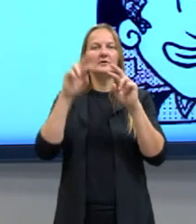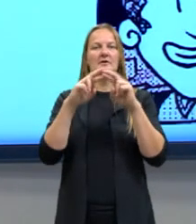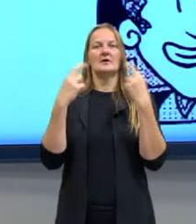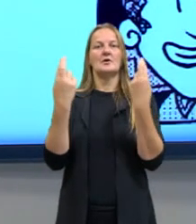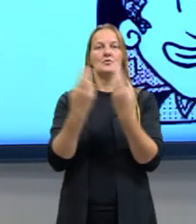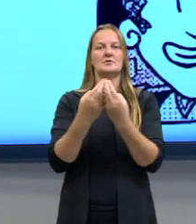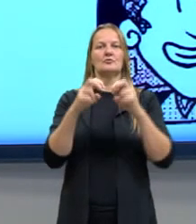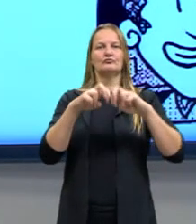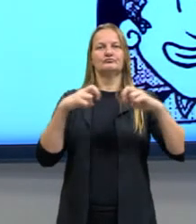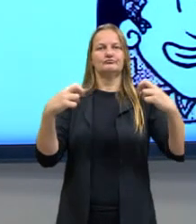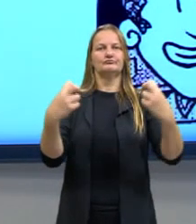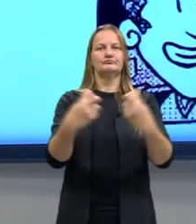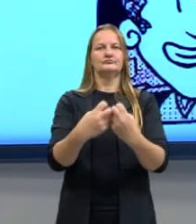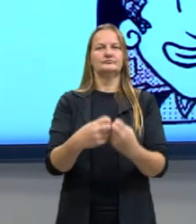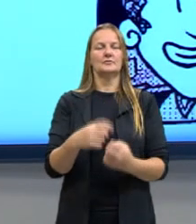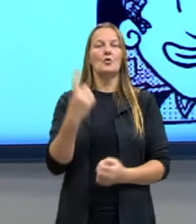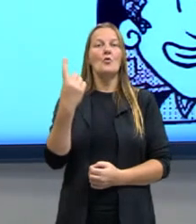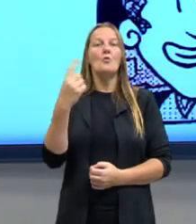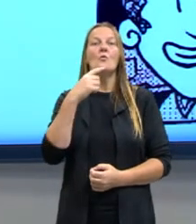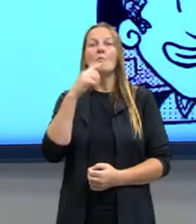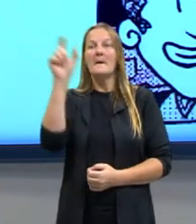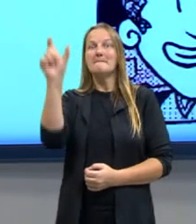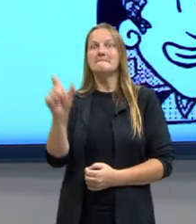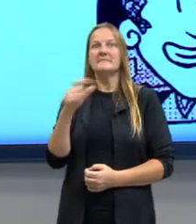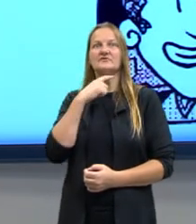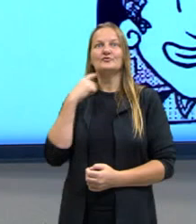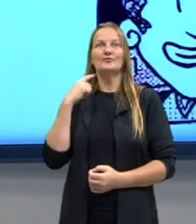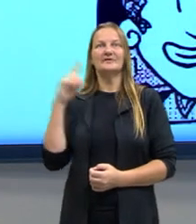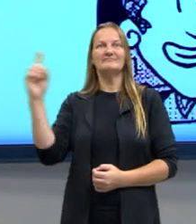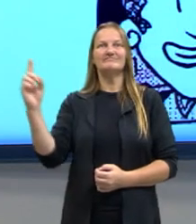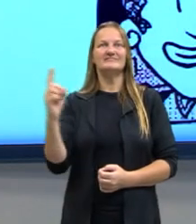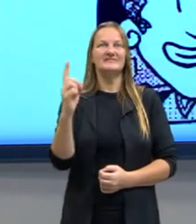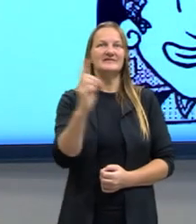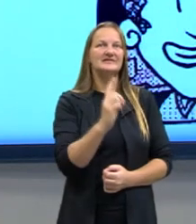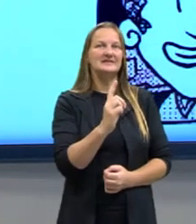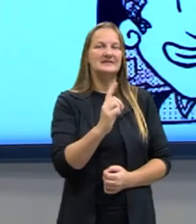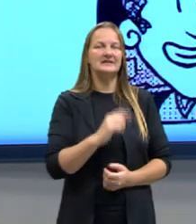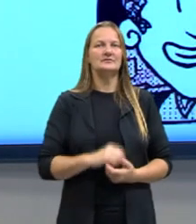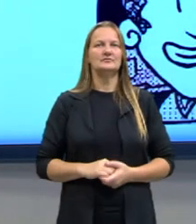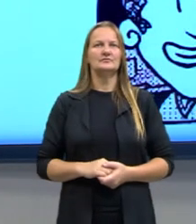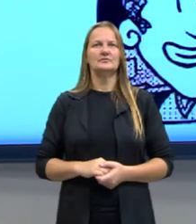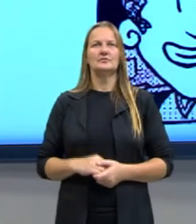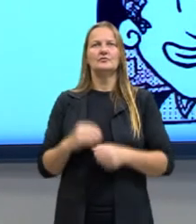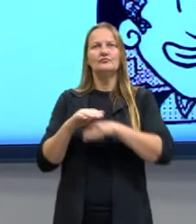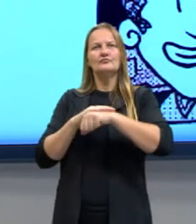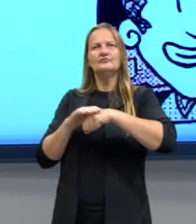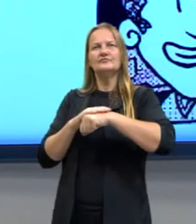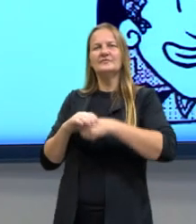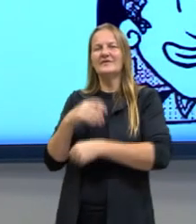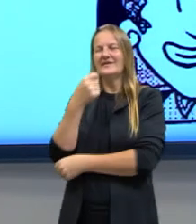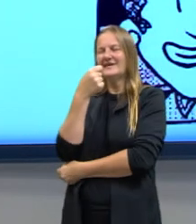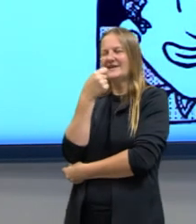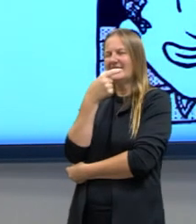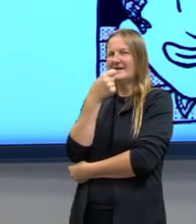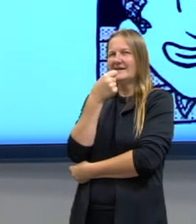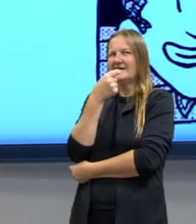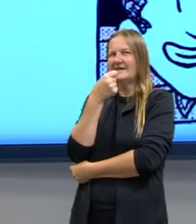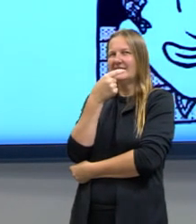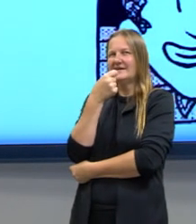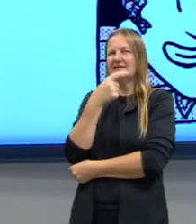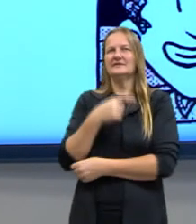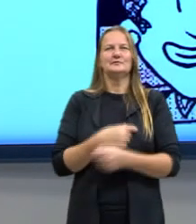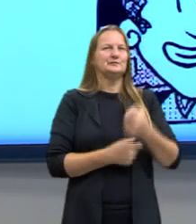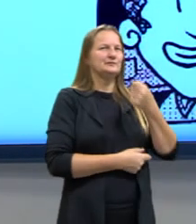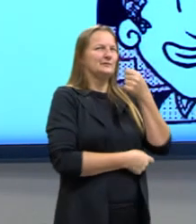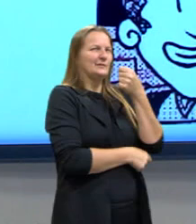e alguém chega atrasado. No primeiro quadrinho, gente tem uma pessoa falando com um tom de ironia. Olhem o que